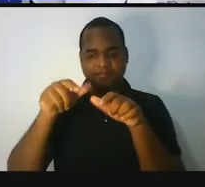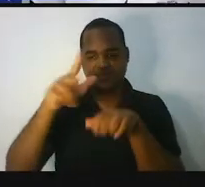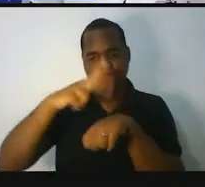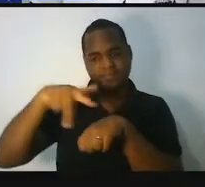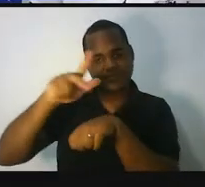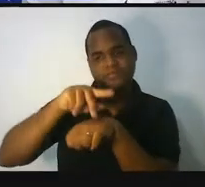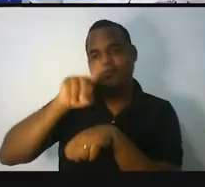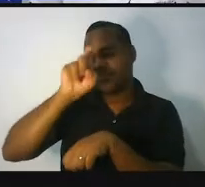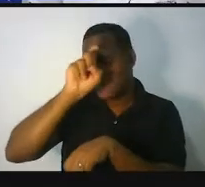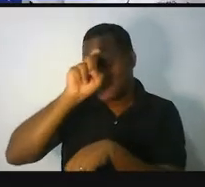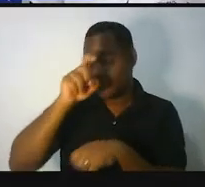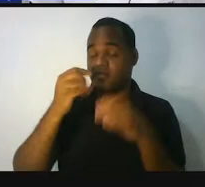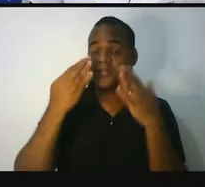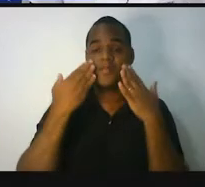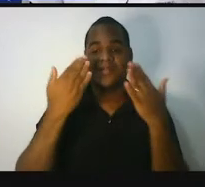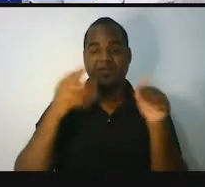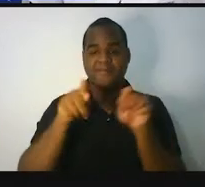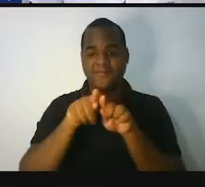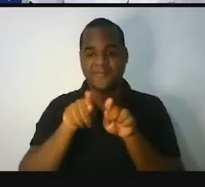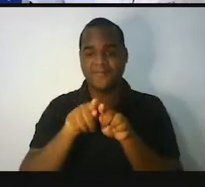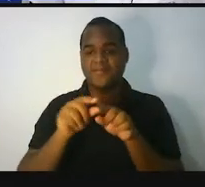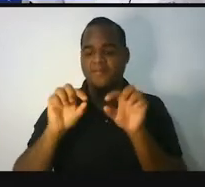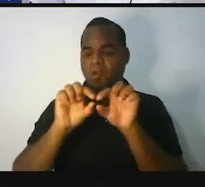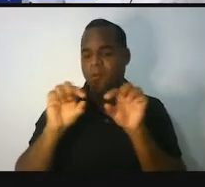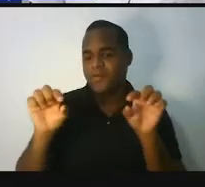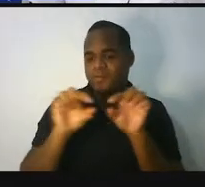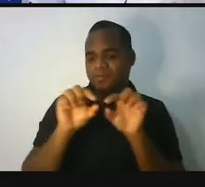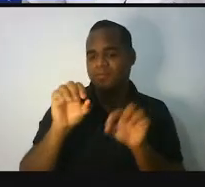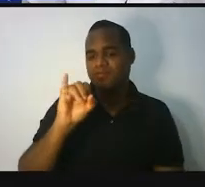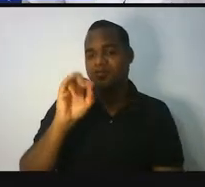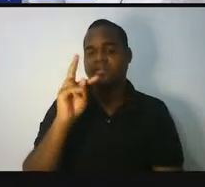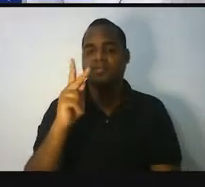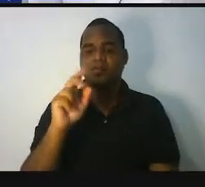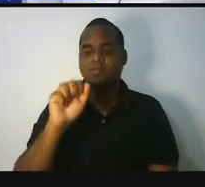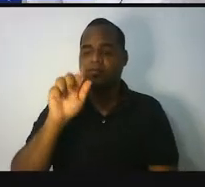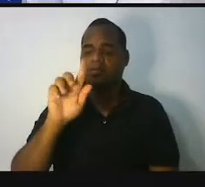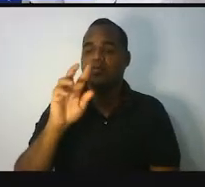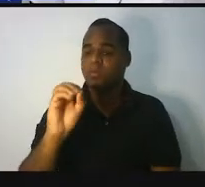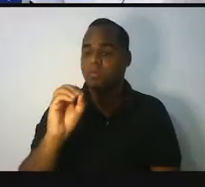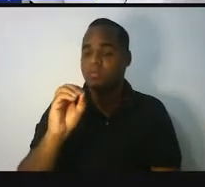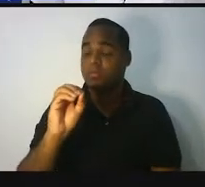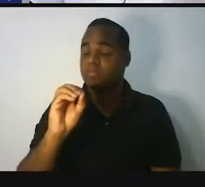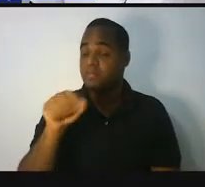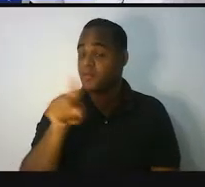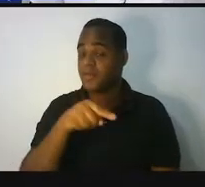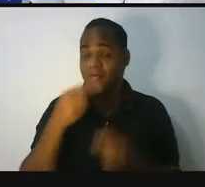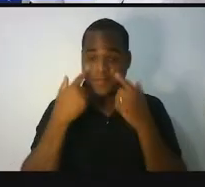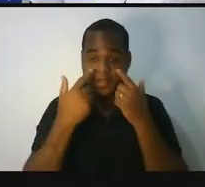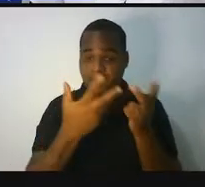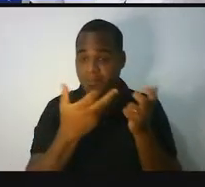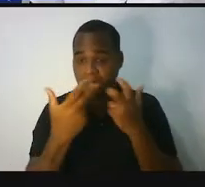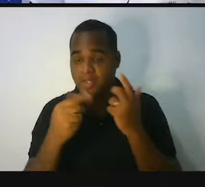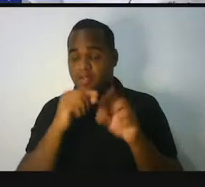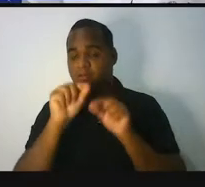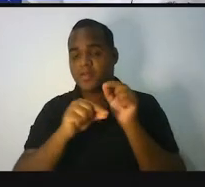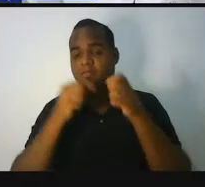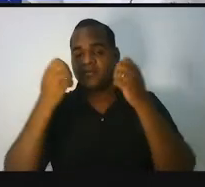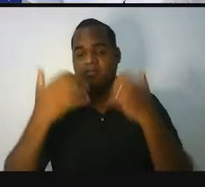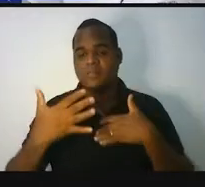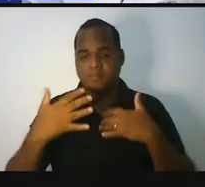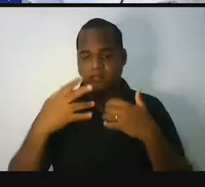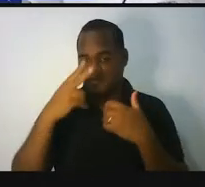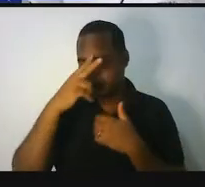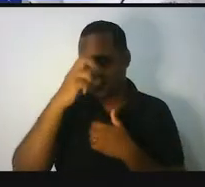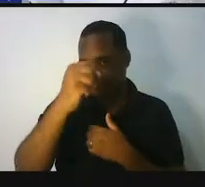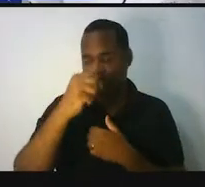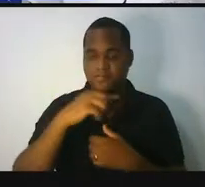mostrei para você um pouquinho sobre o osso de enxangô e a gente pôde perceber que o continente africano teve uma forte,